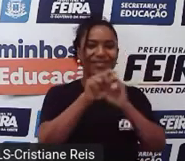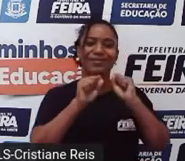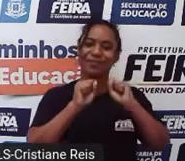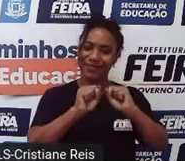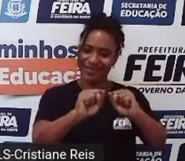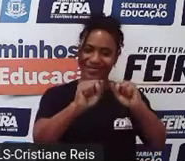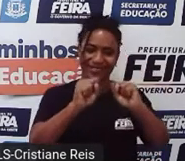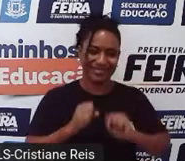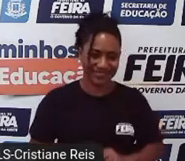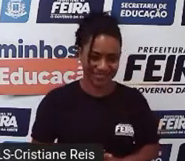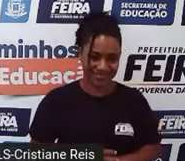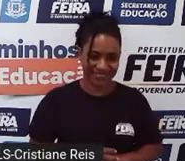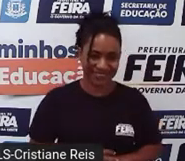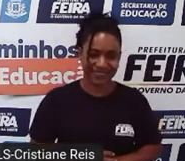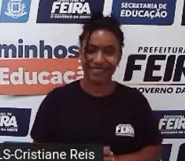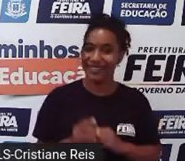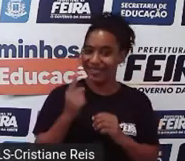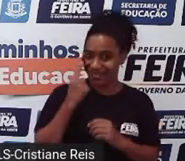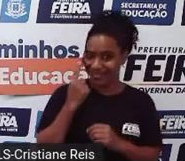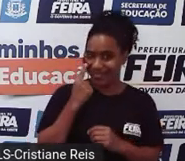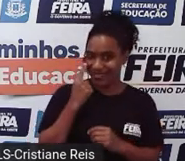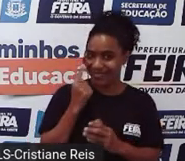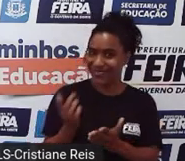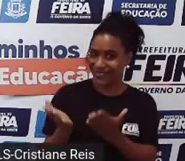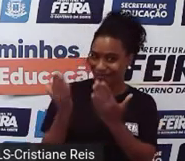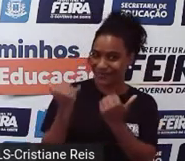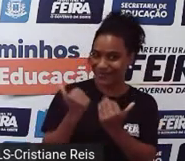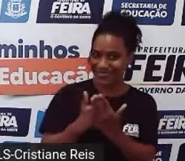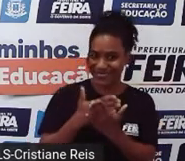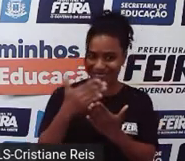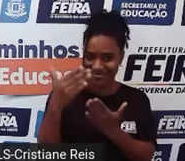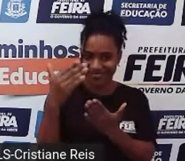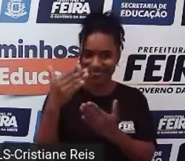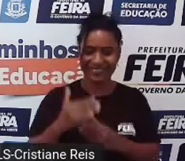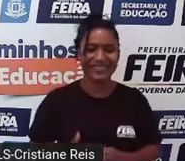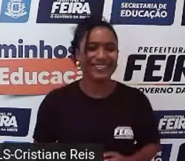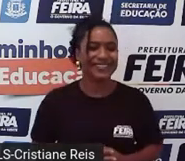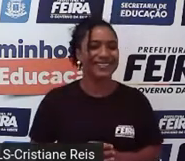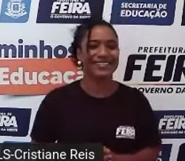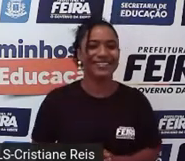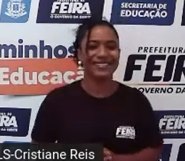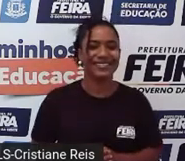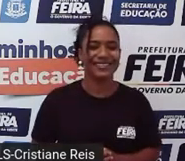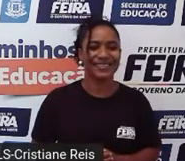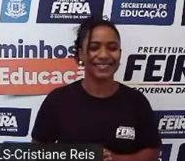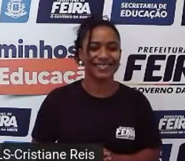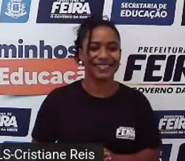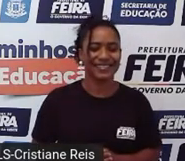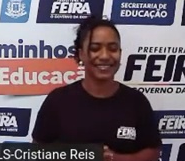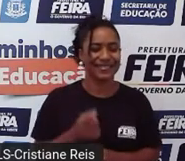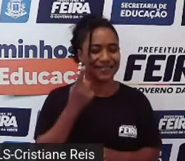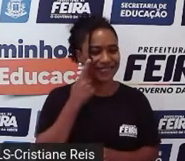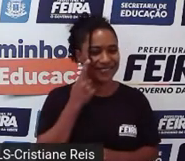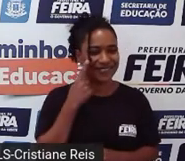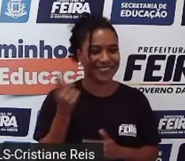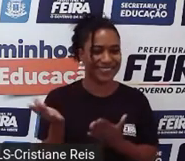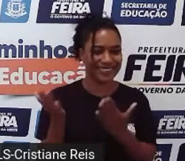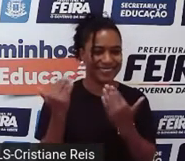Ok, students? Let's start our English class. Vamos começar nossa aula de hoje? Let's go!